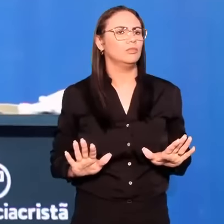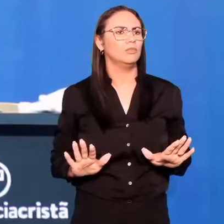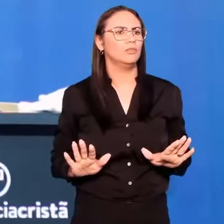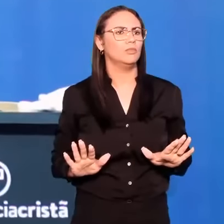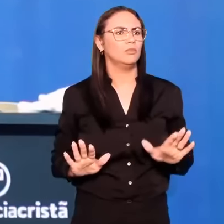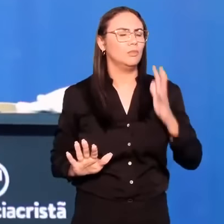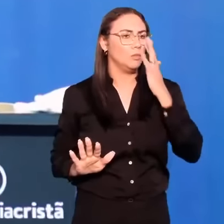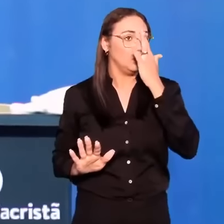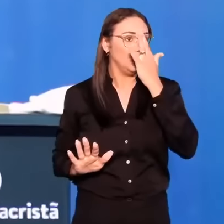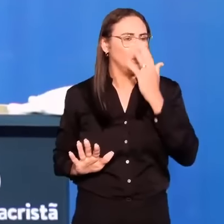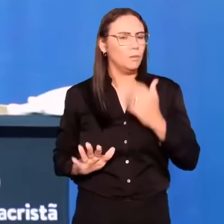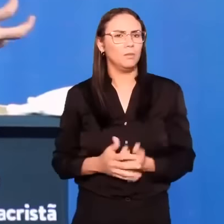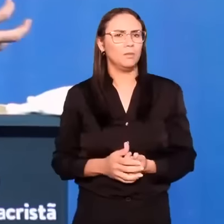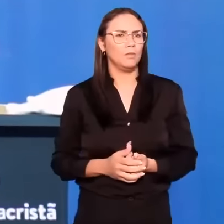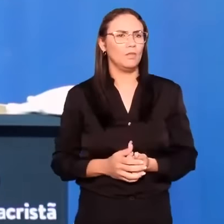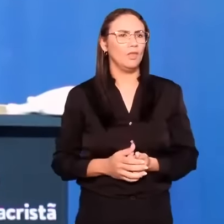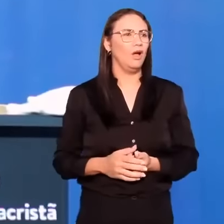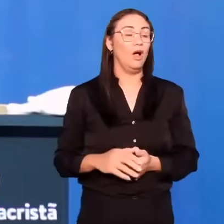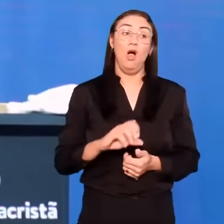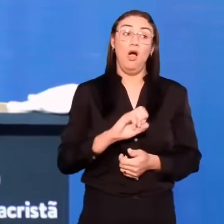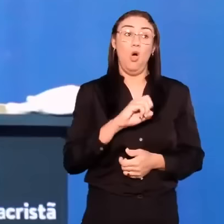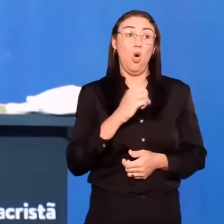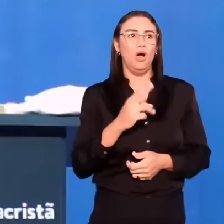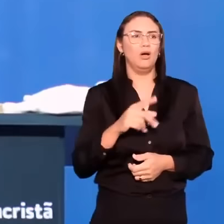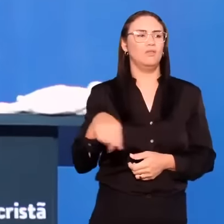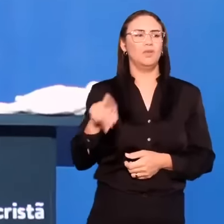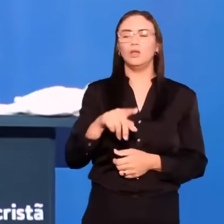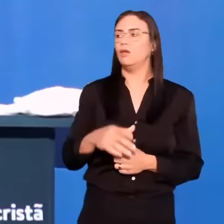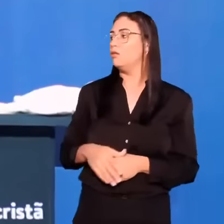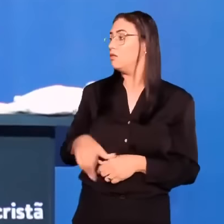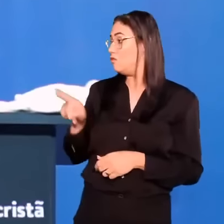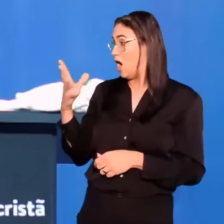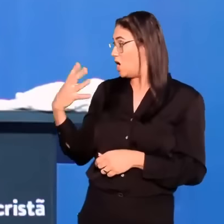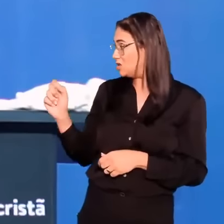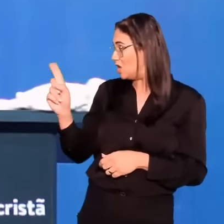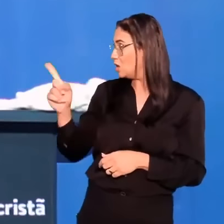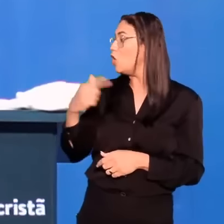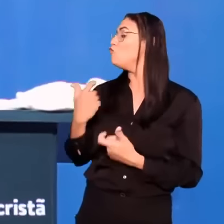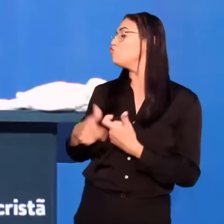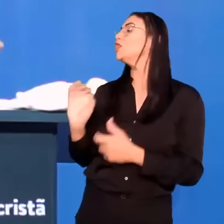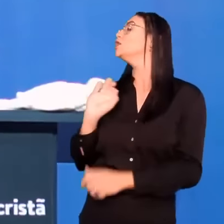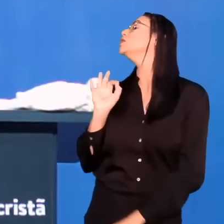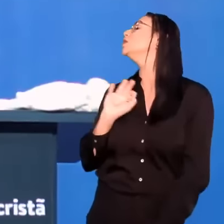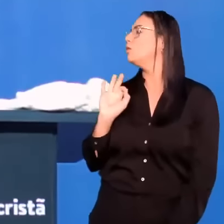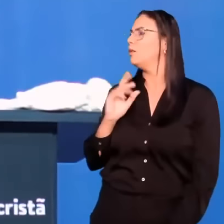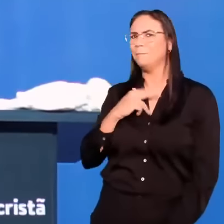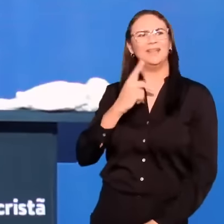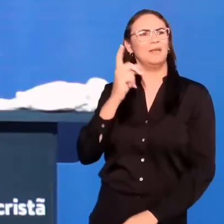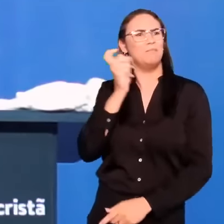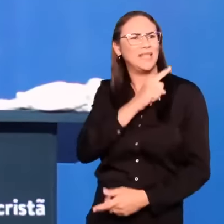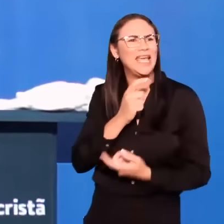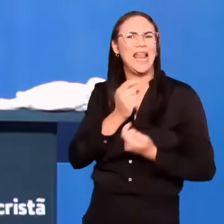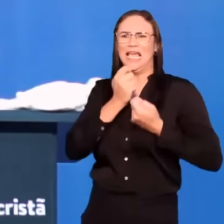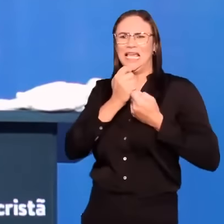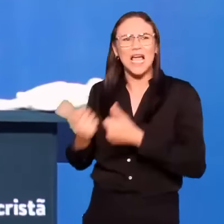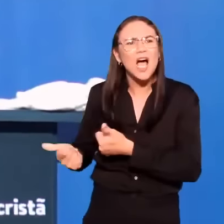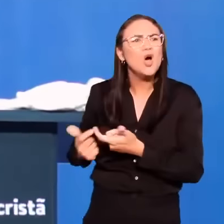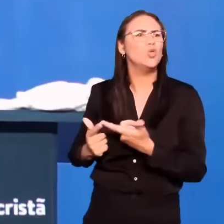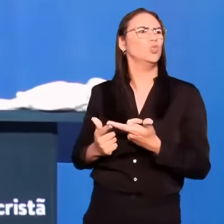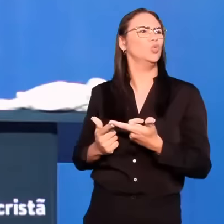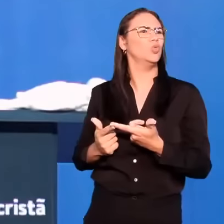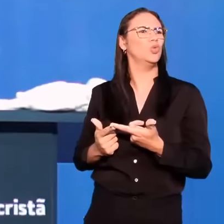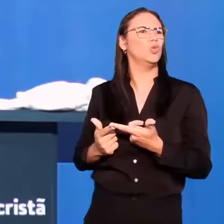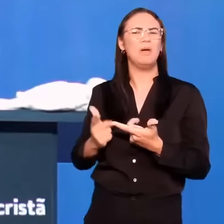É usar de chantagem, ameaças, mentiras, com o fim de satisfazer sexualmente,